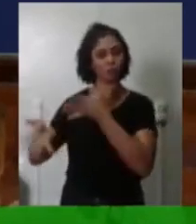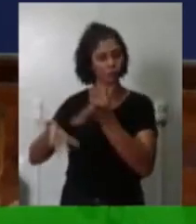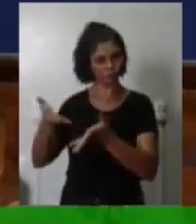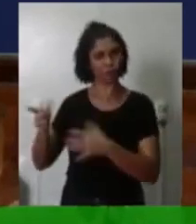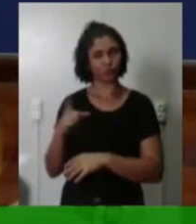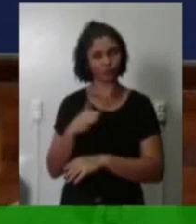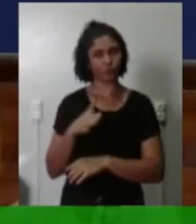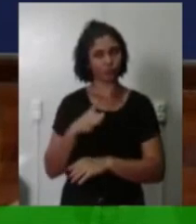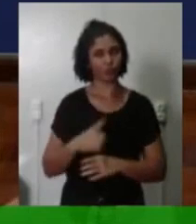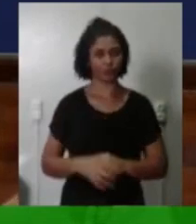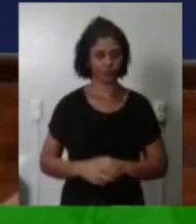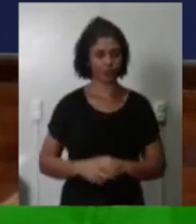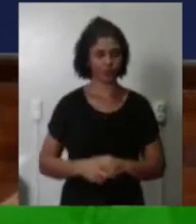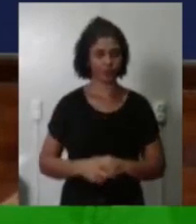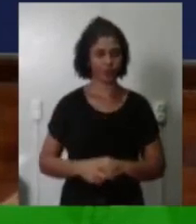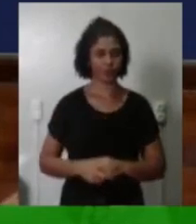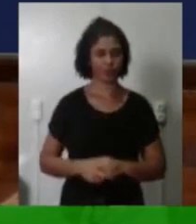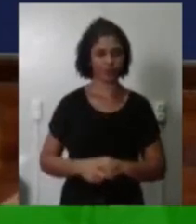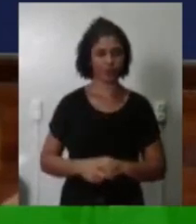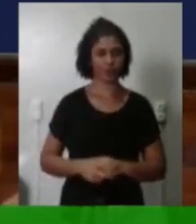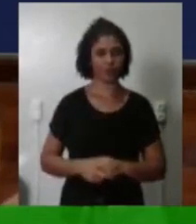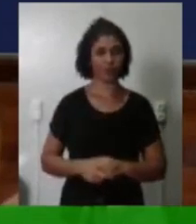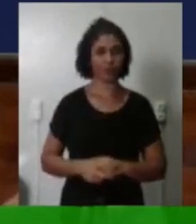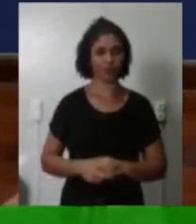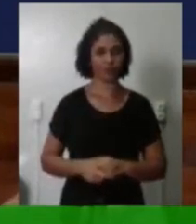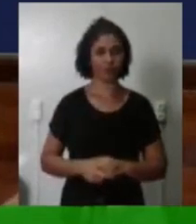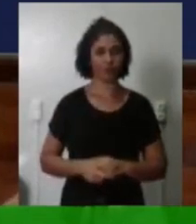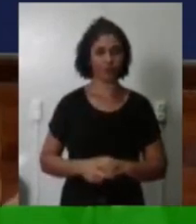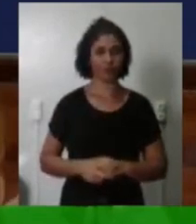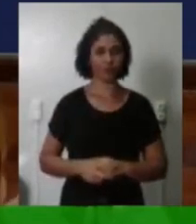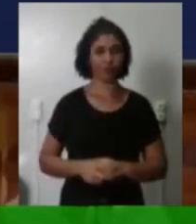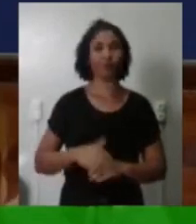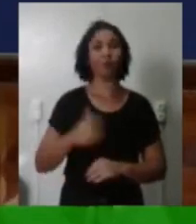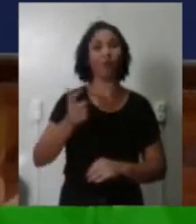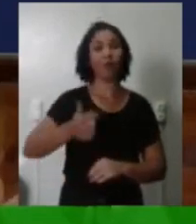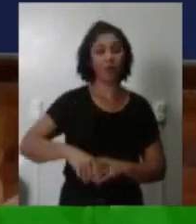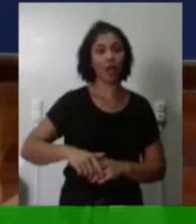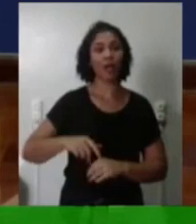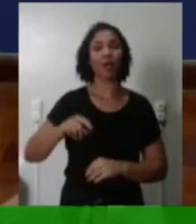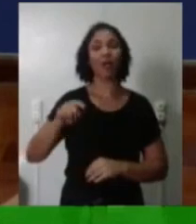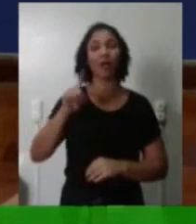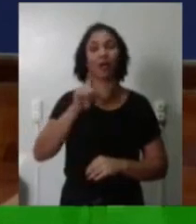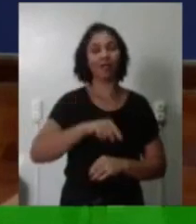Aquele momento era um momento de paixões nobres